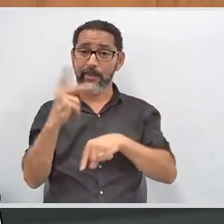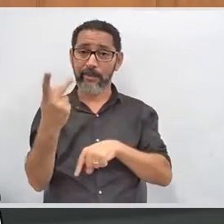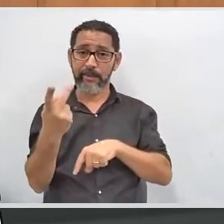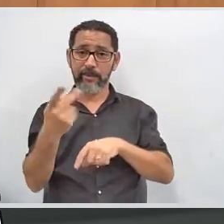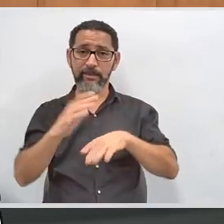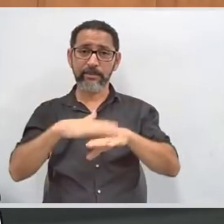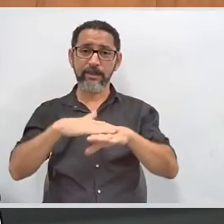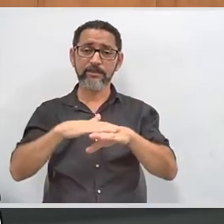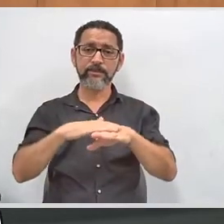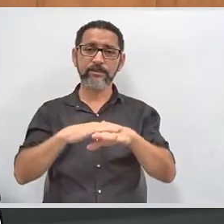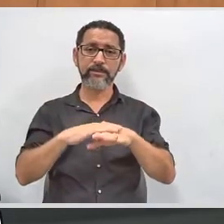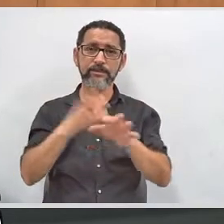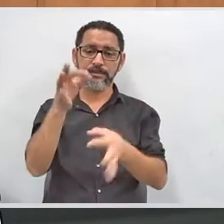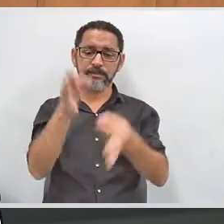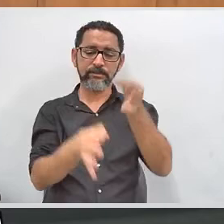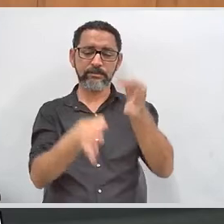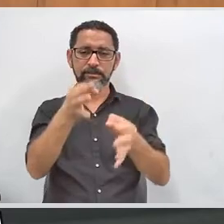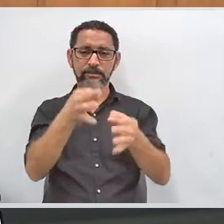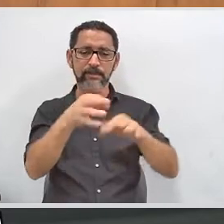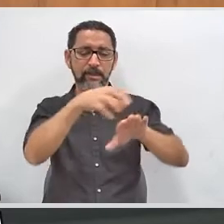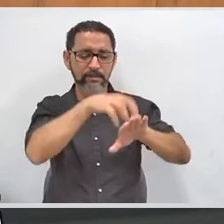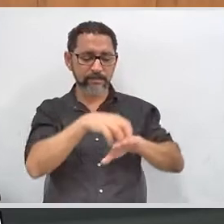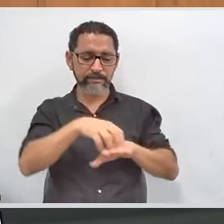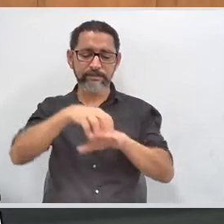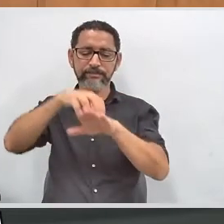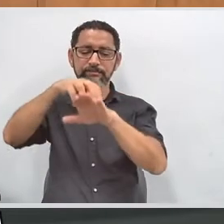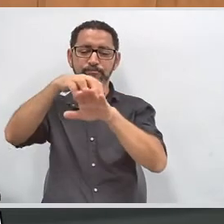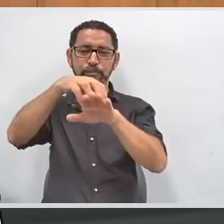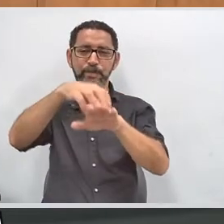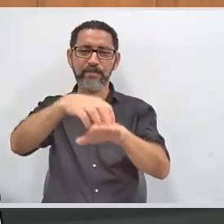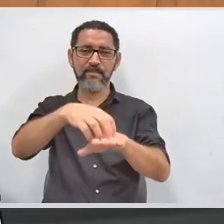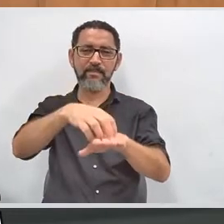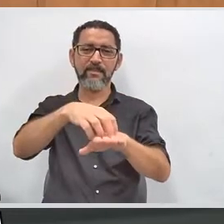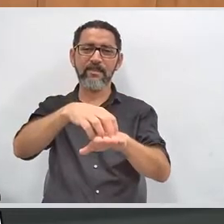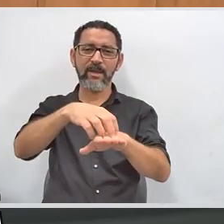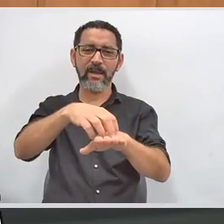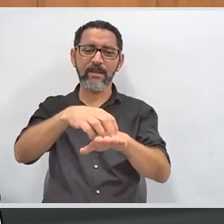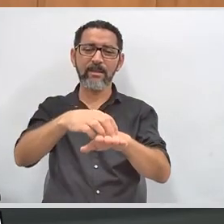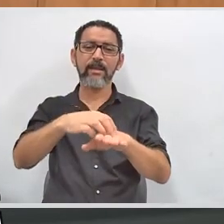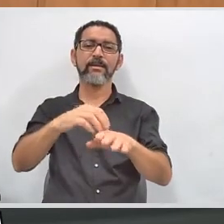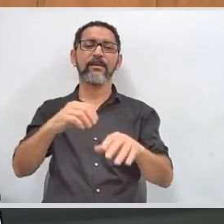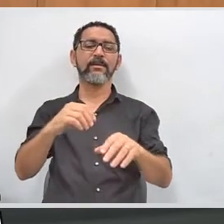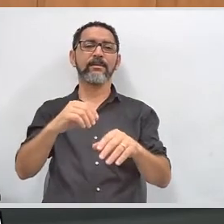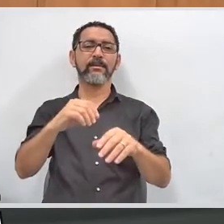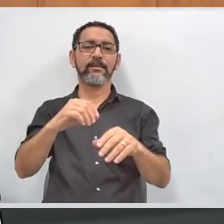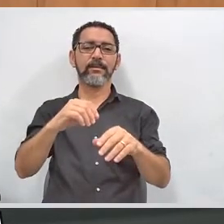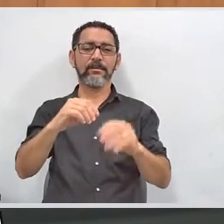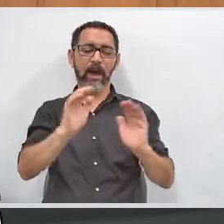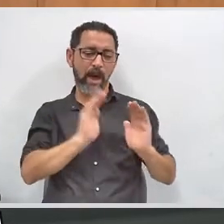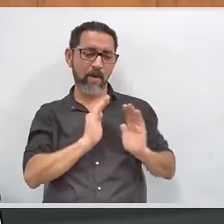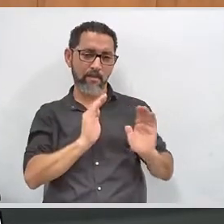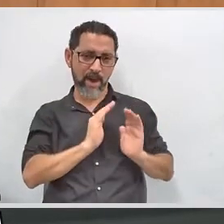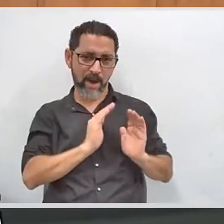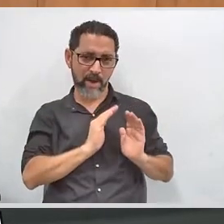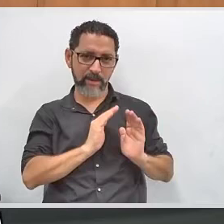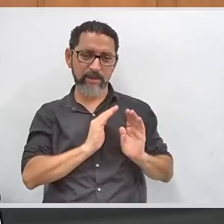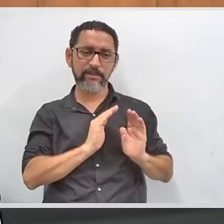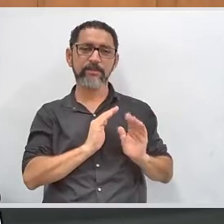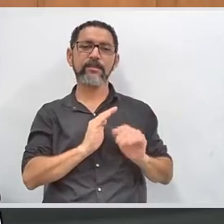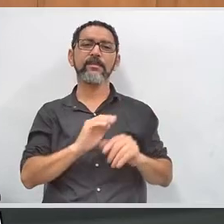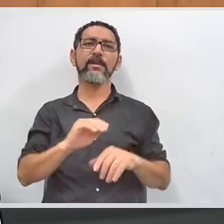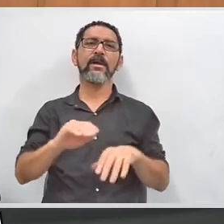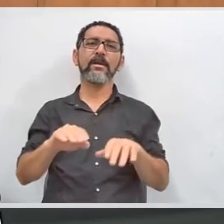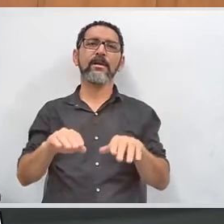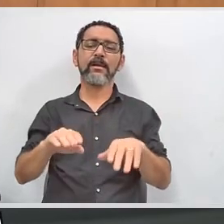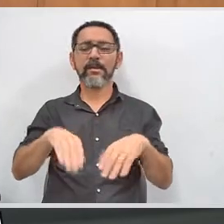O tribunal disponibilizou transporte para os eleitores da APAI e do Barreiro. Então, eles foram até o cartório